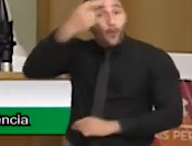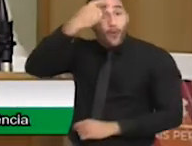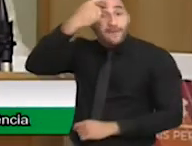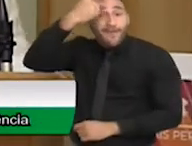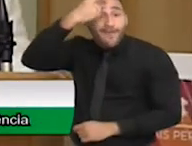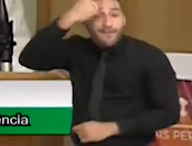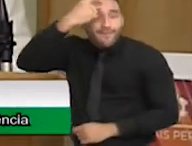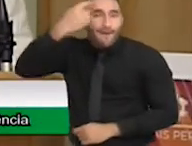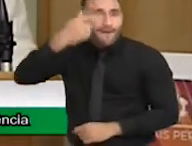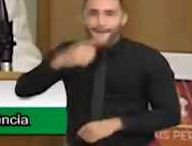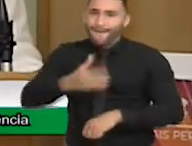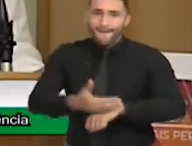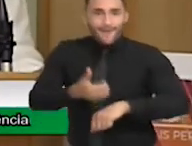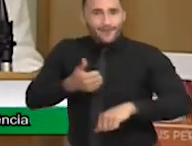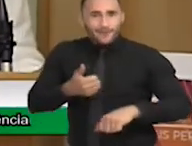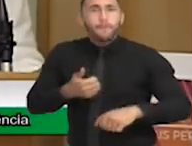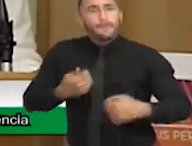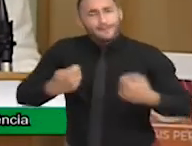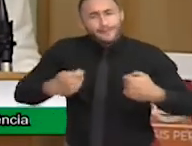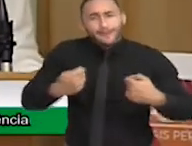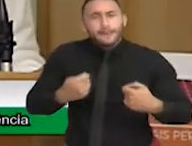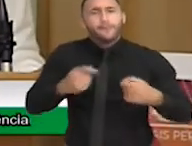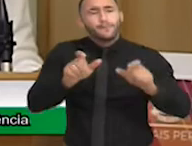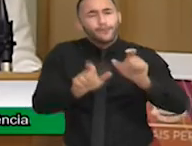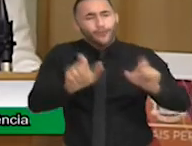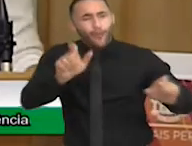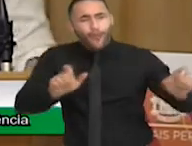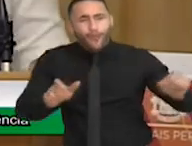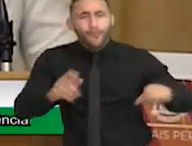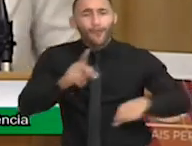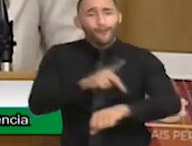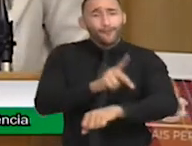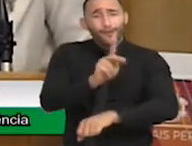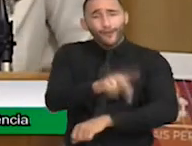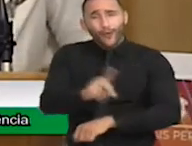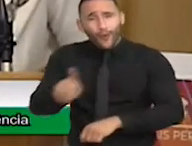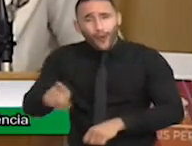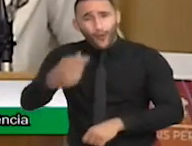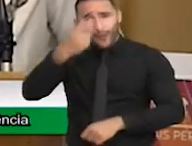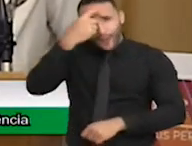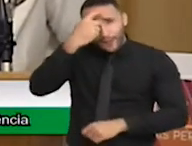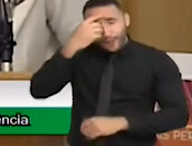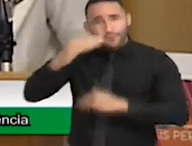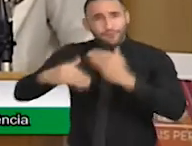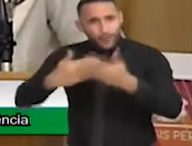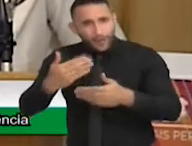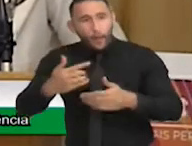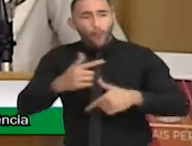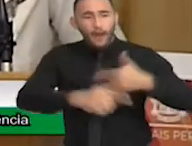consciência dos professores, de todo mundo. Então, é realmente um trabalho muito